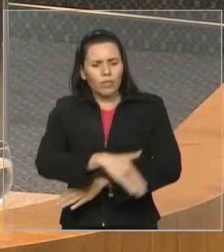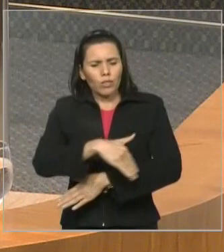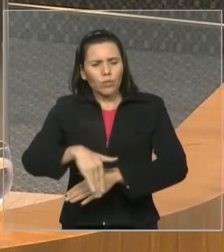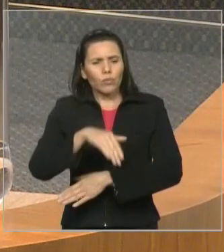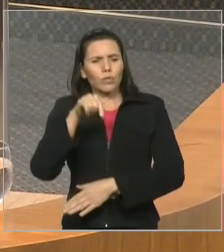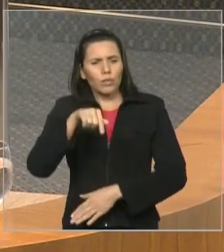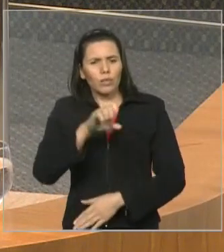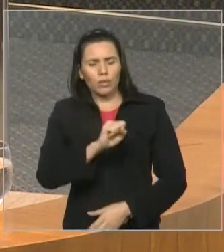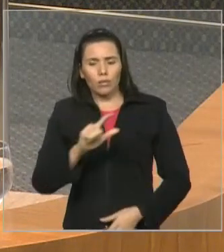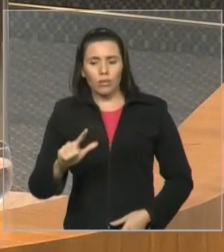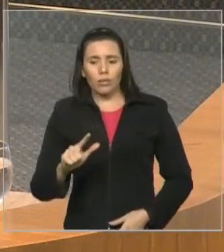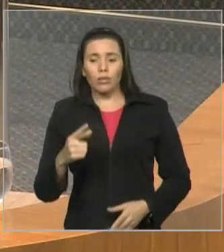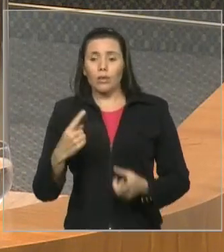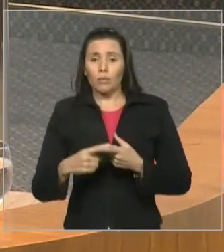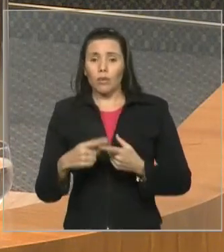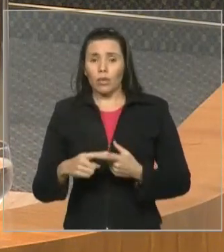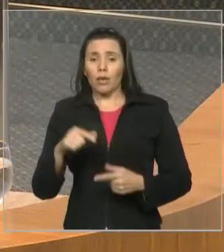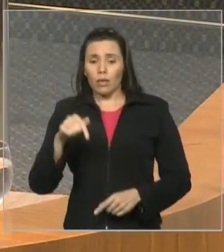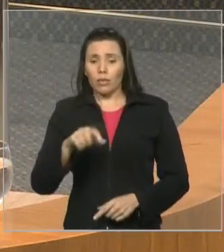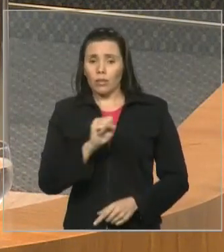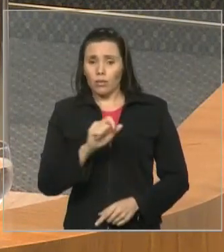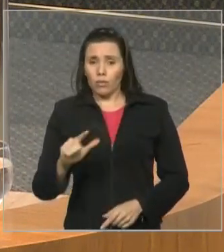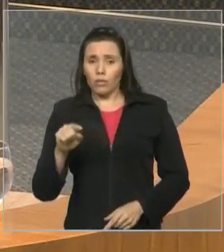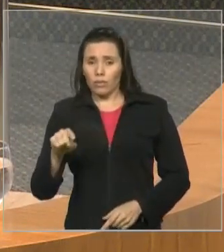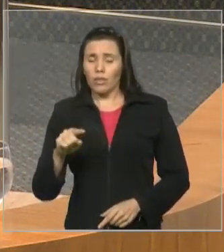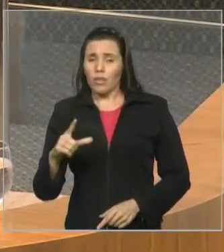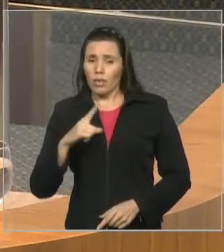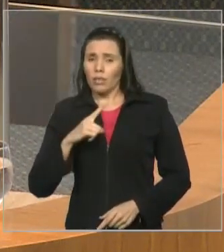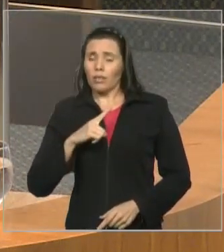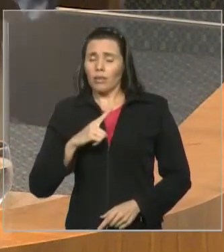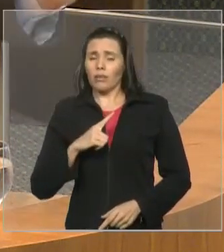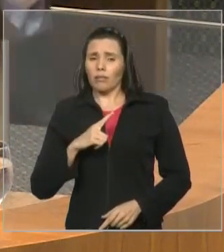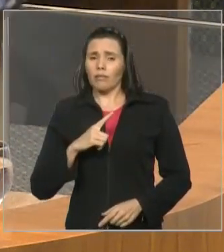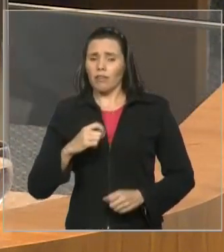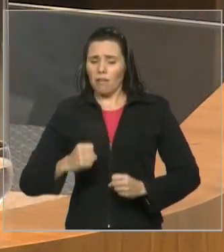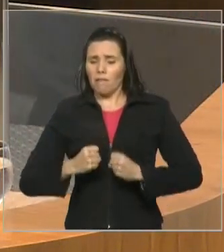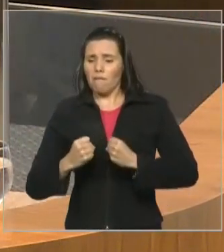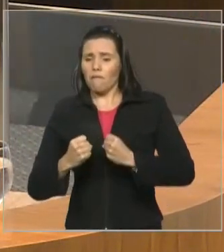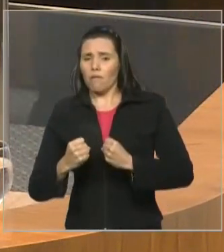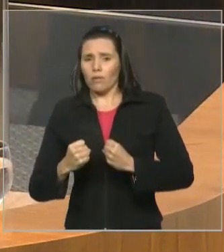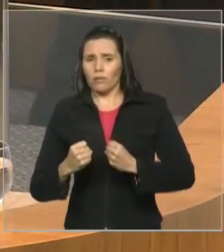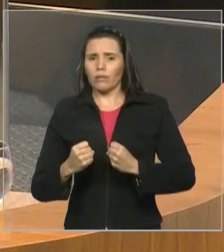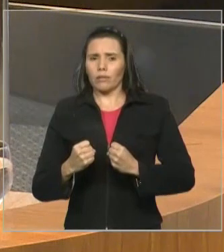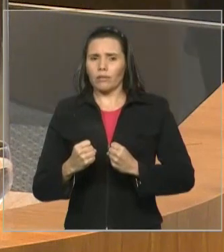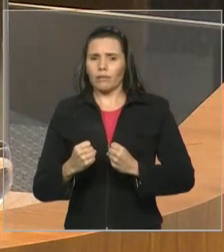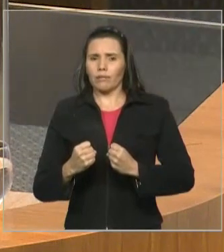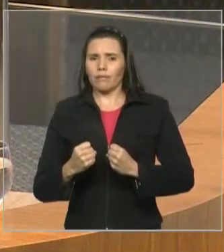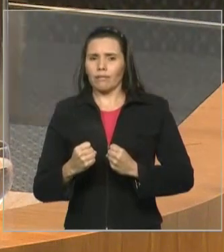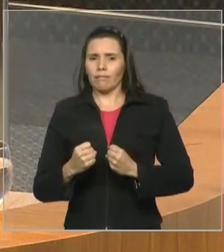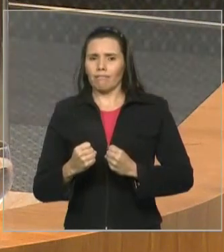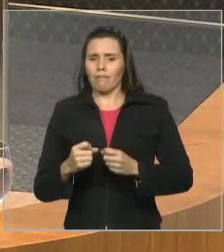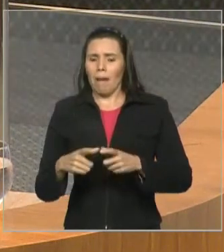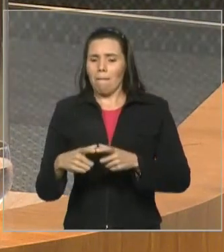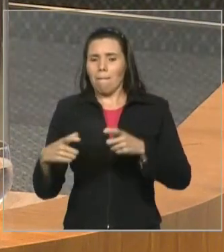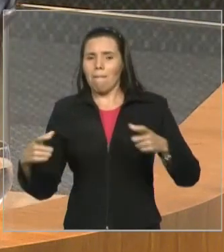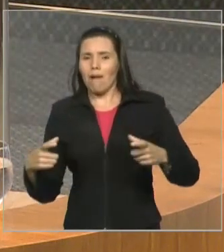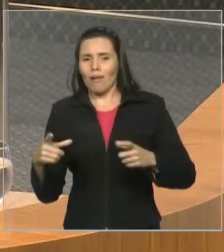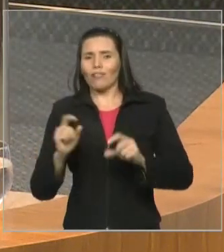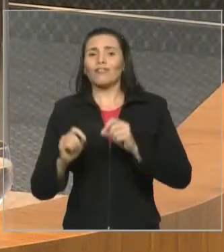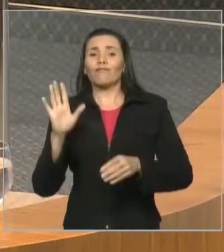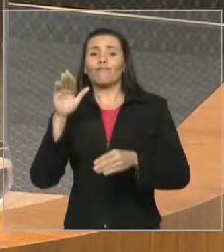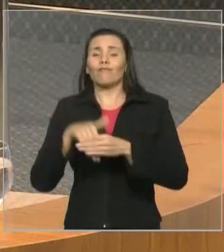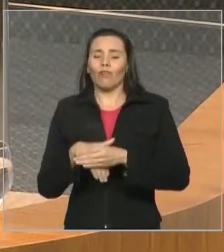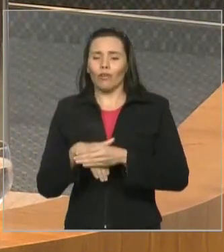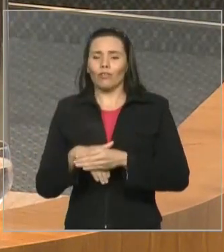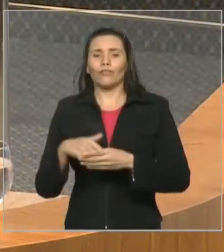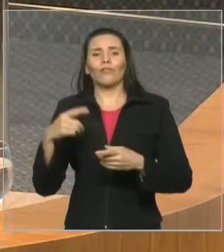Luís é onde você tem um potencial maior de votos pelo uso das redes sociais. E se tu for um município,